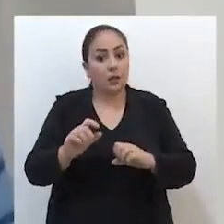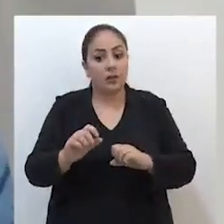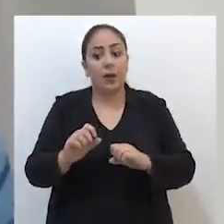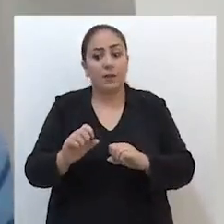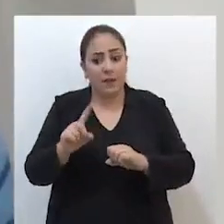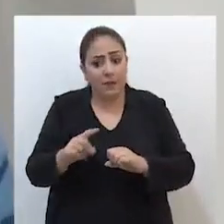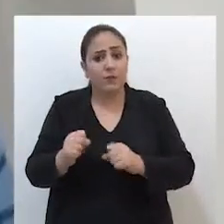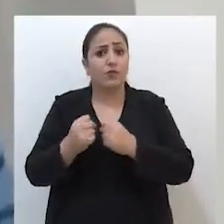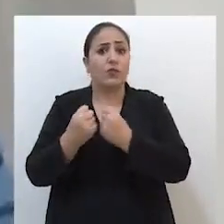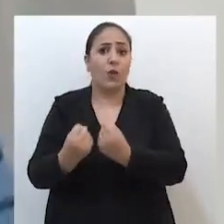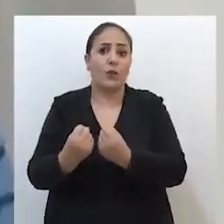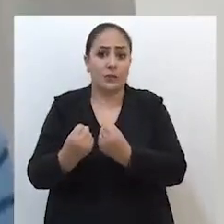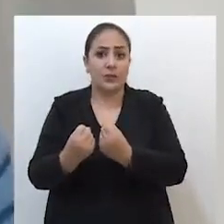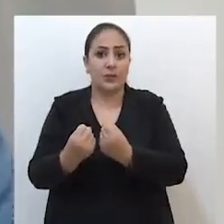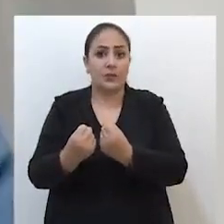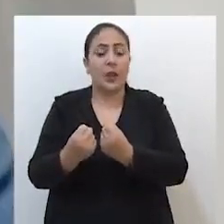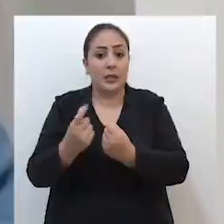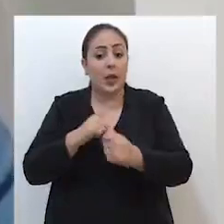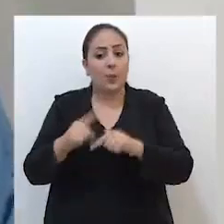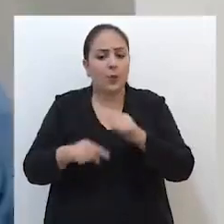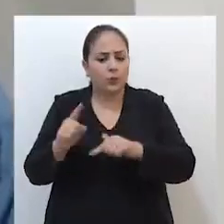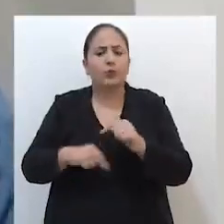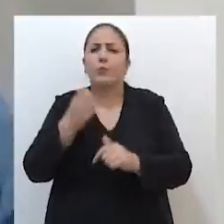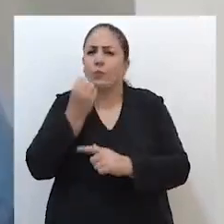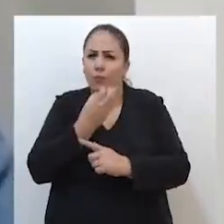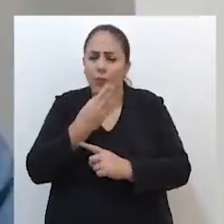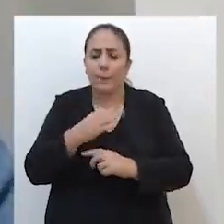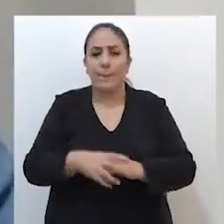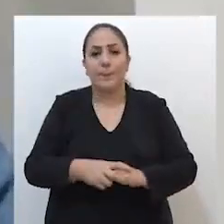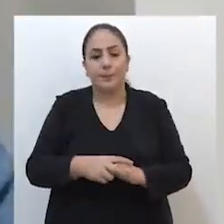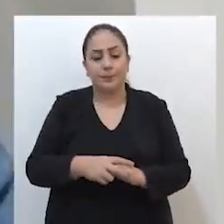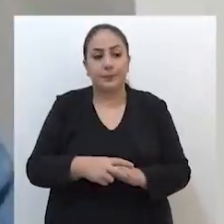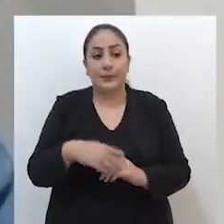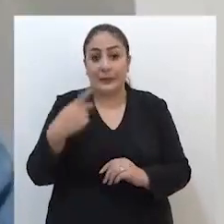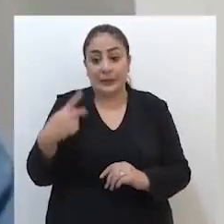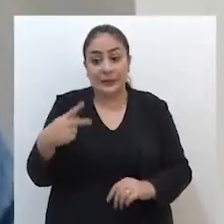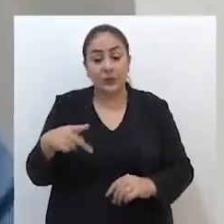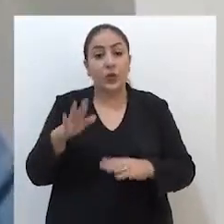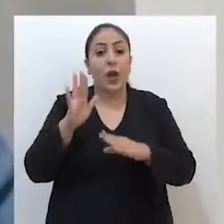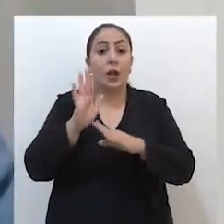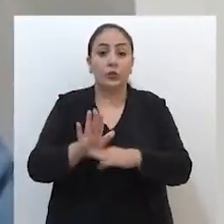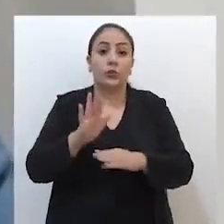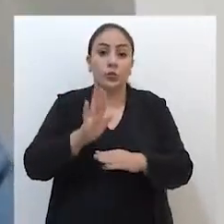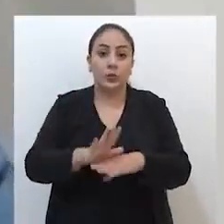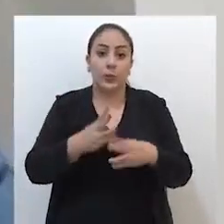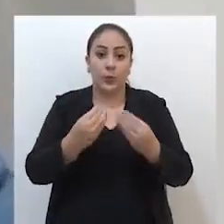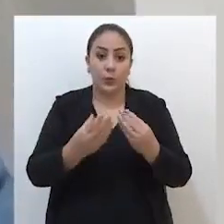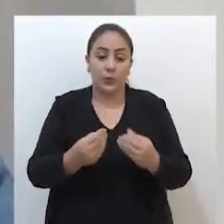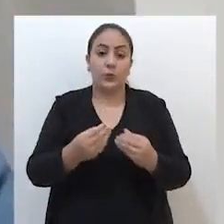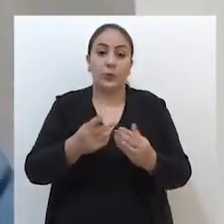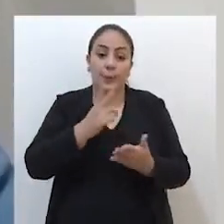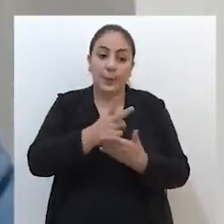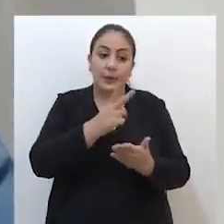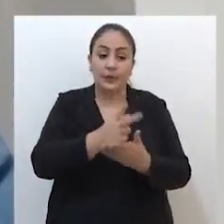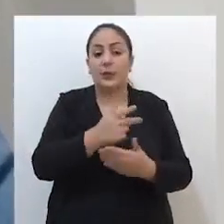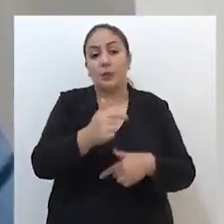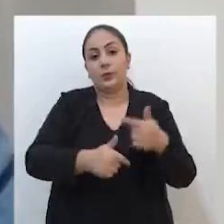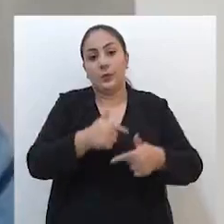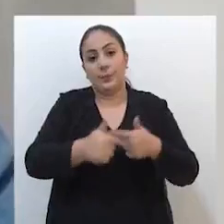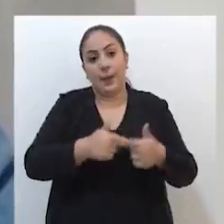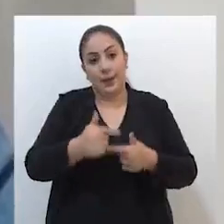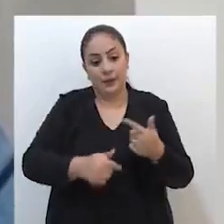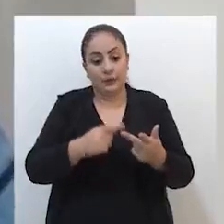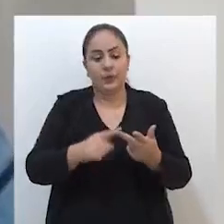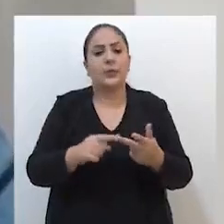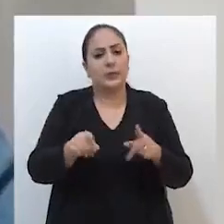são fortes, estão com produtos bem atualizados. Isso aí vai ajudar muito na manutenção